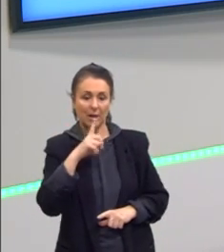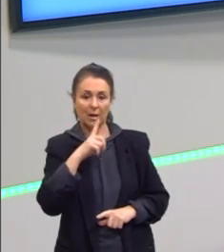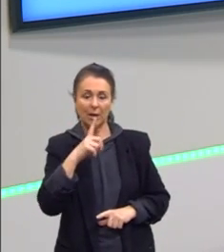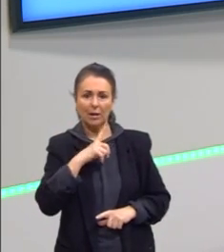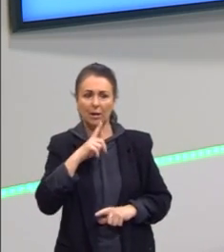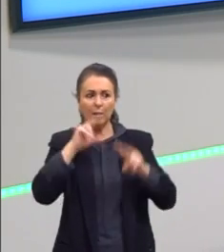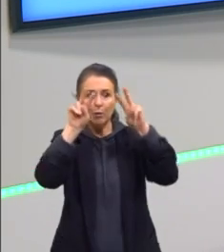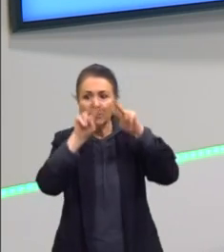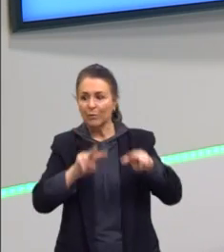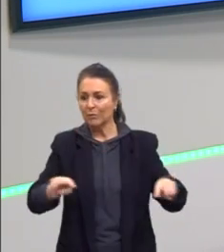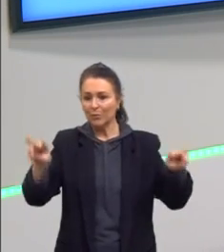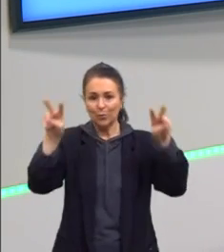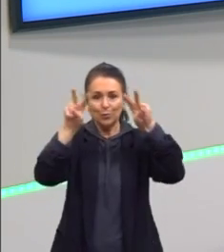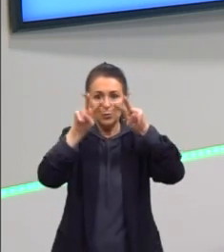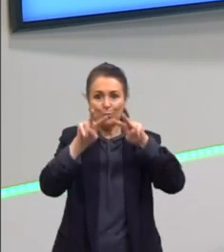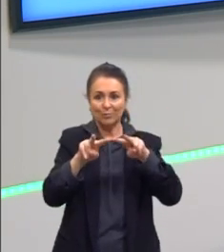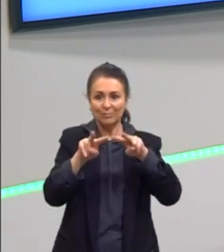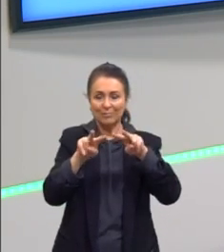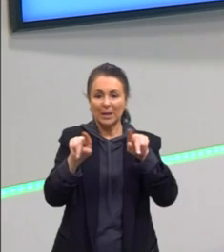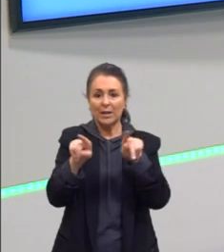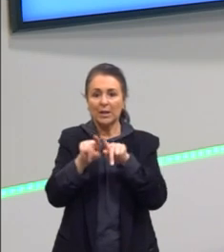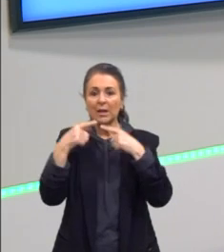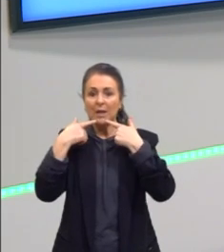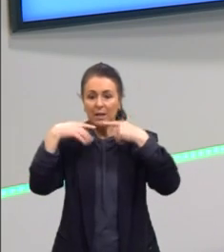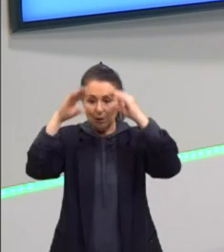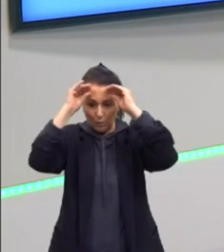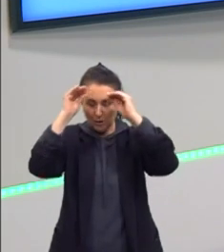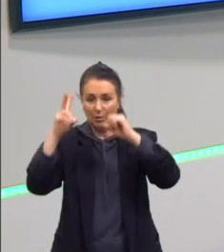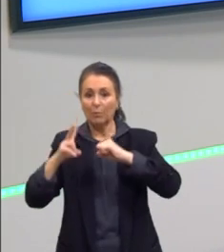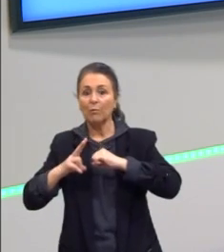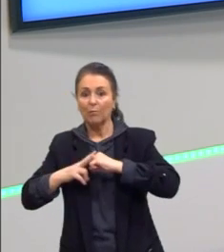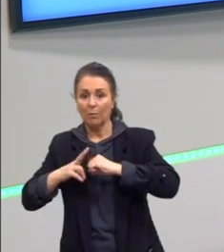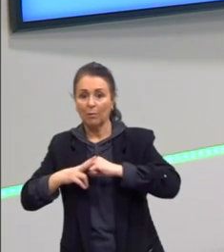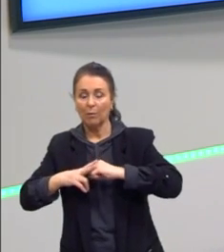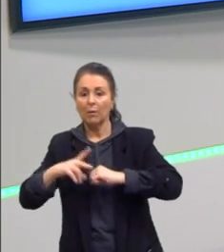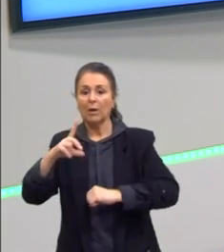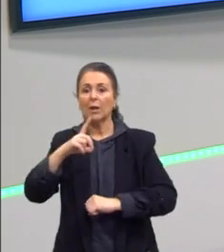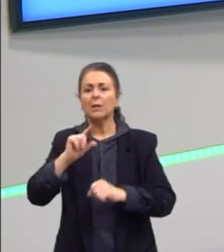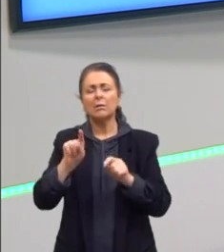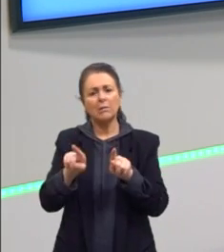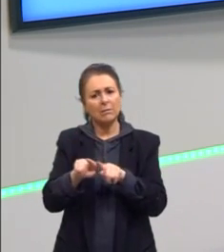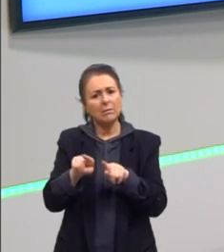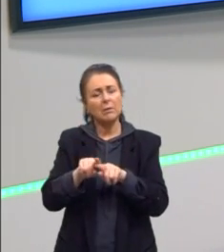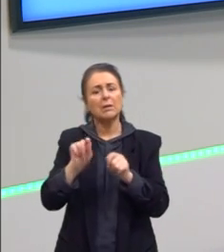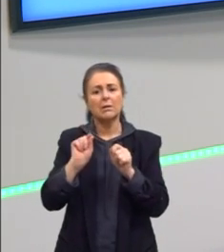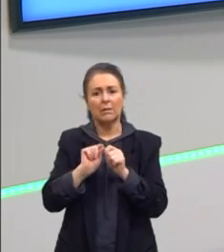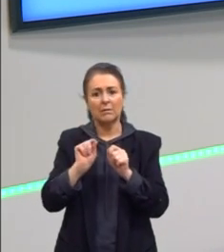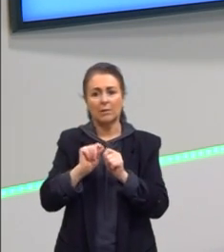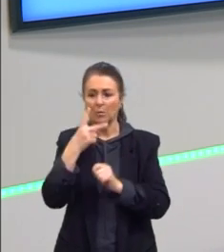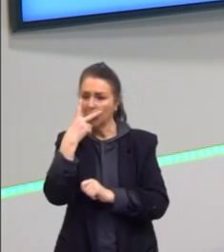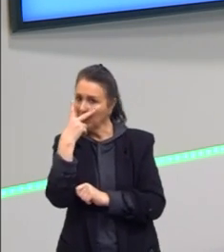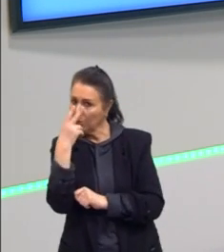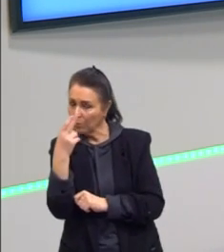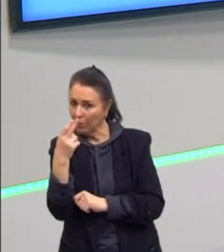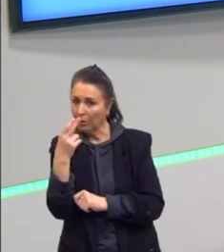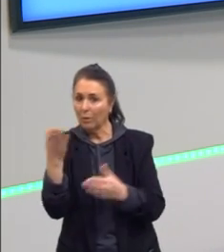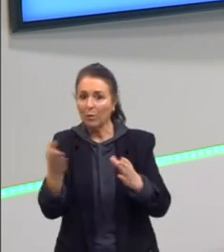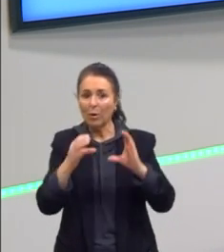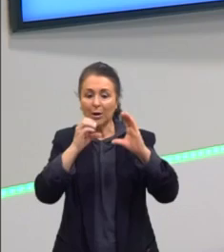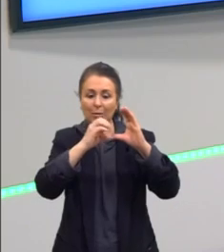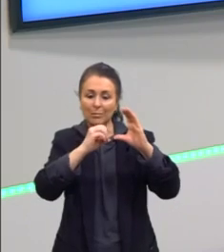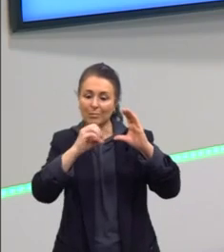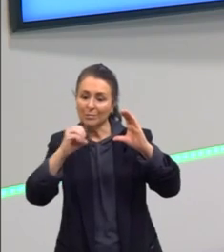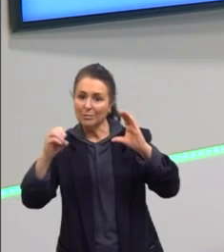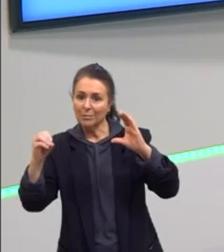o visual e a linguagem verbal, a gente está fazendo a mesma coisa que a gente faz aqui. Então, por que